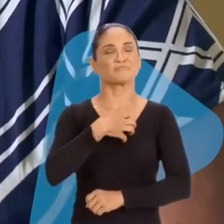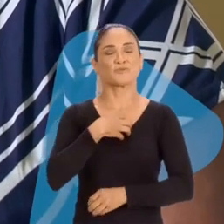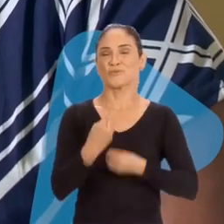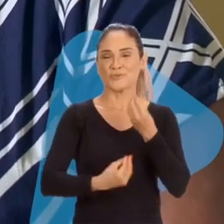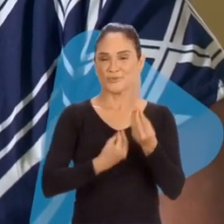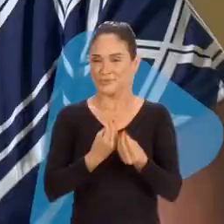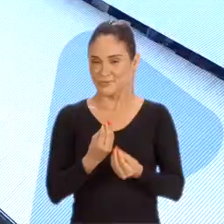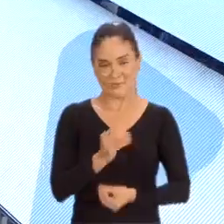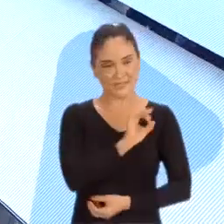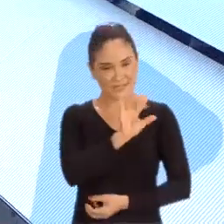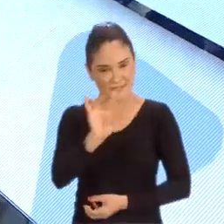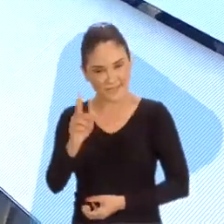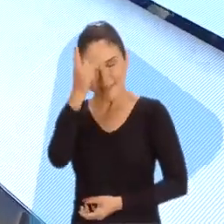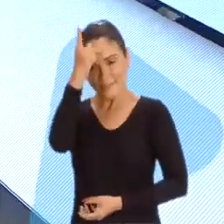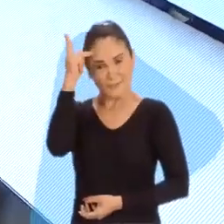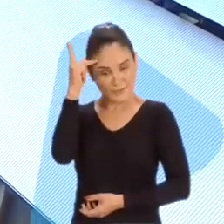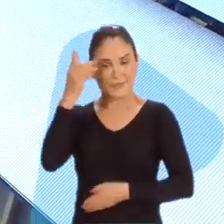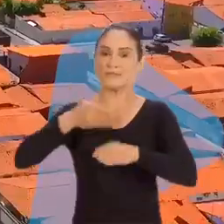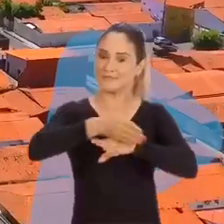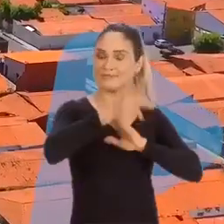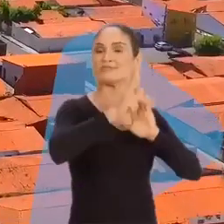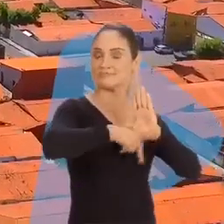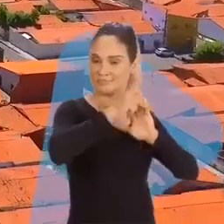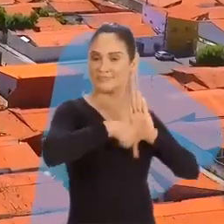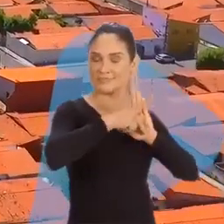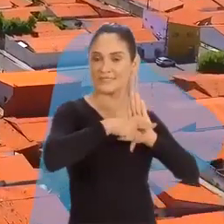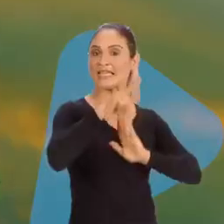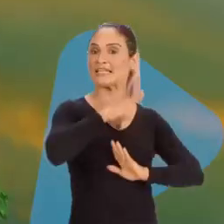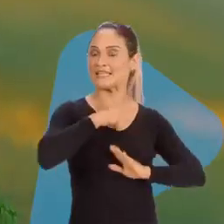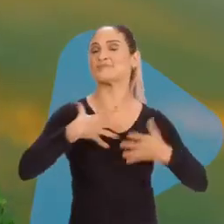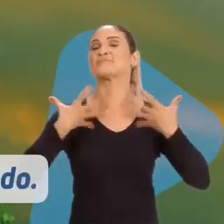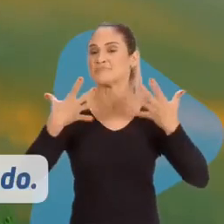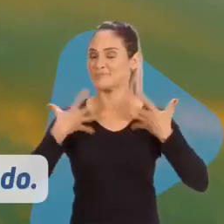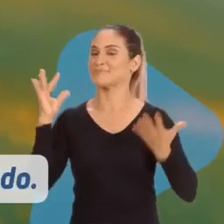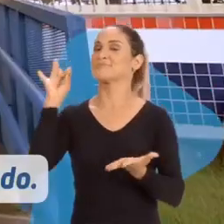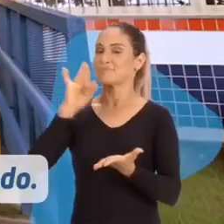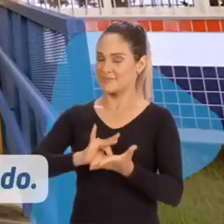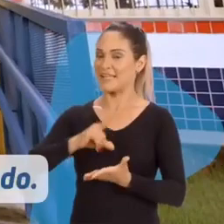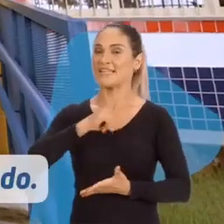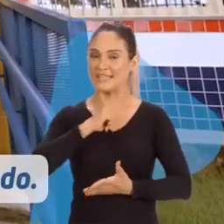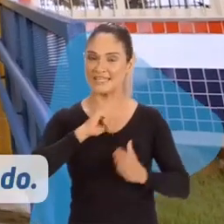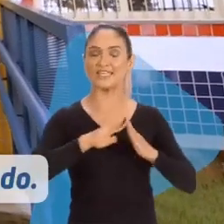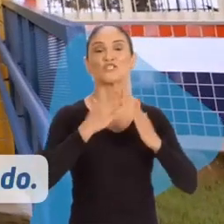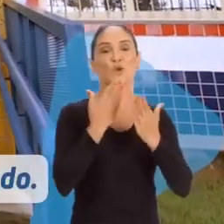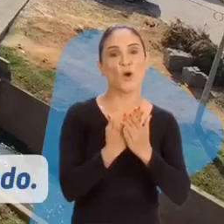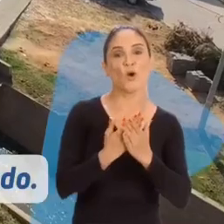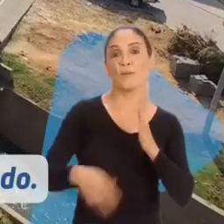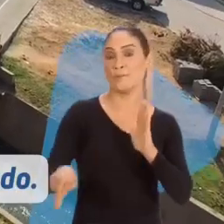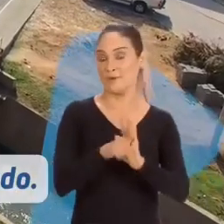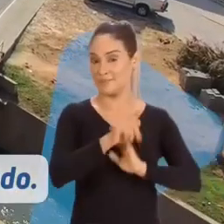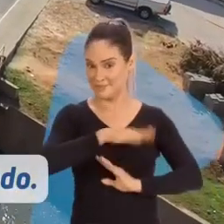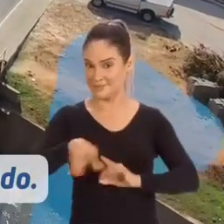assim. Que cada pessoa que participou do Vila Baio tem essa alegria. Nós temos escola, nós temos creches.